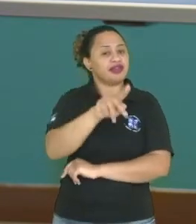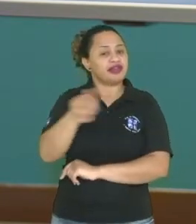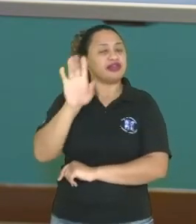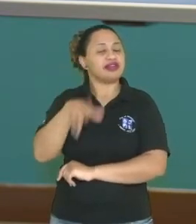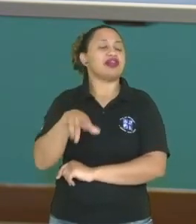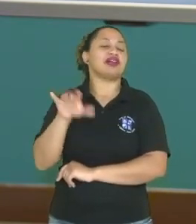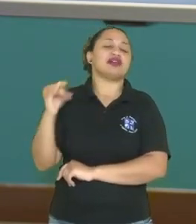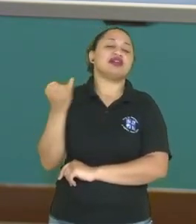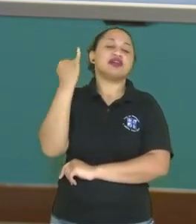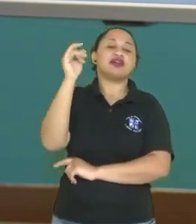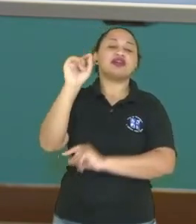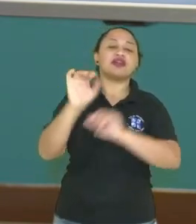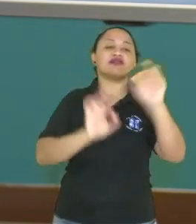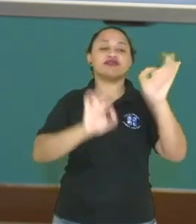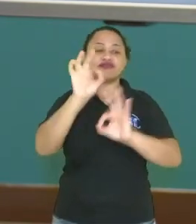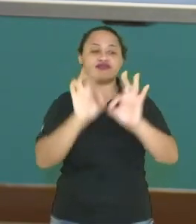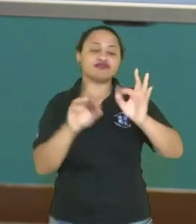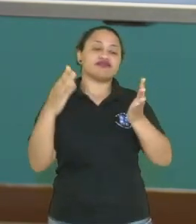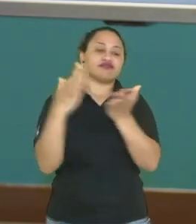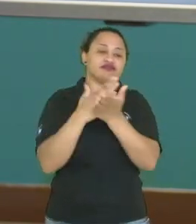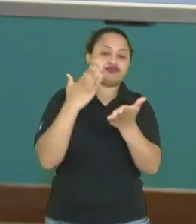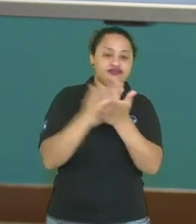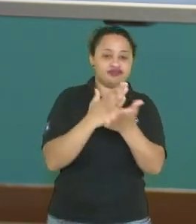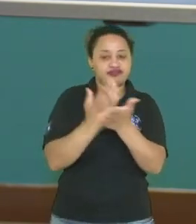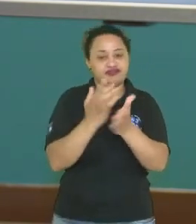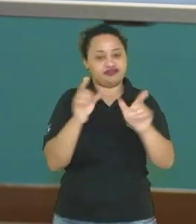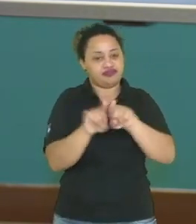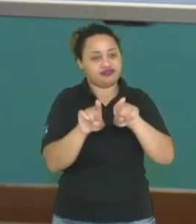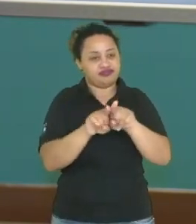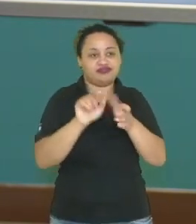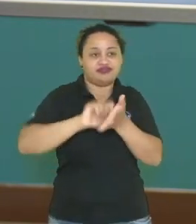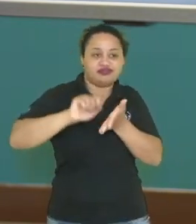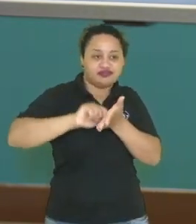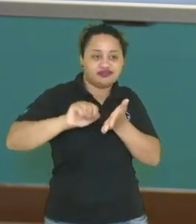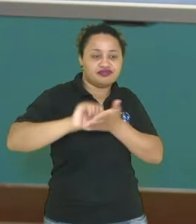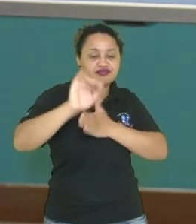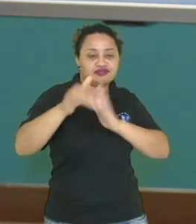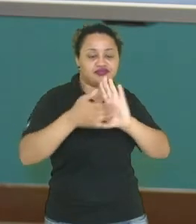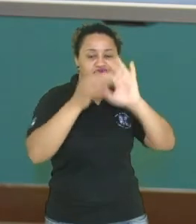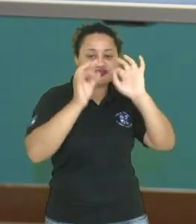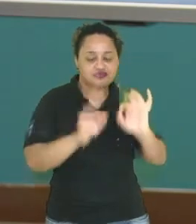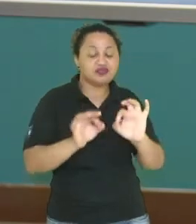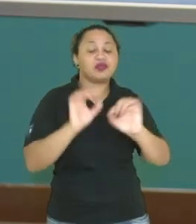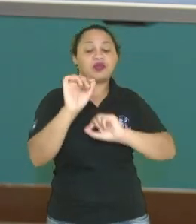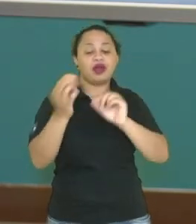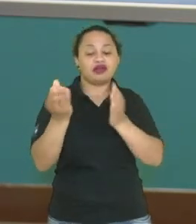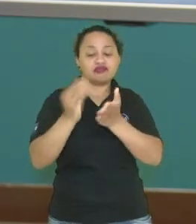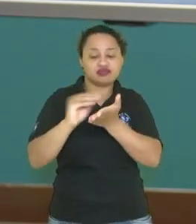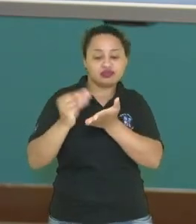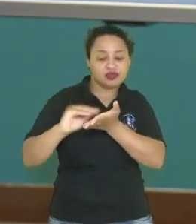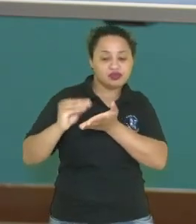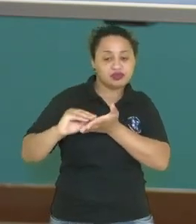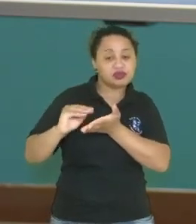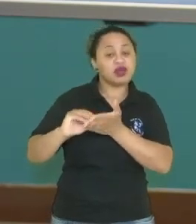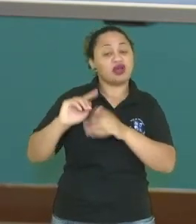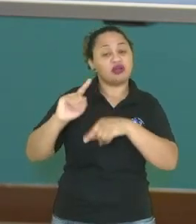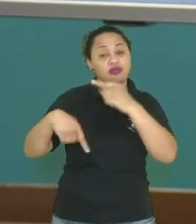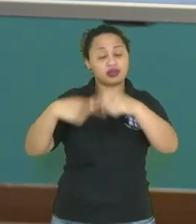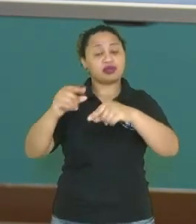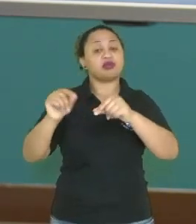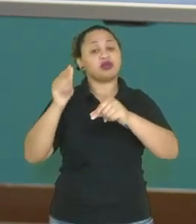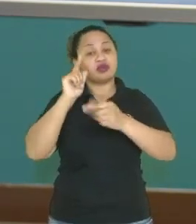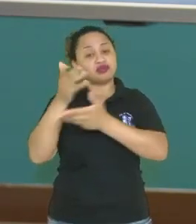sempre importante a gente manter a organização do nosso caderno ali, com as anotações, os registros que a gente faz, né, para depois a gente